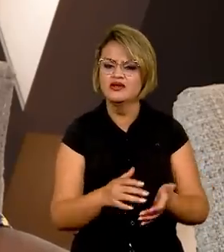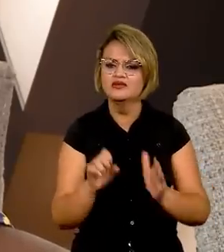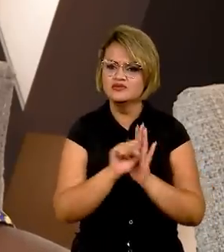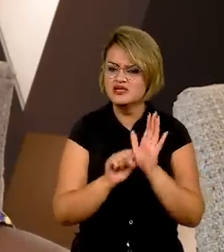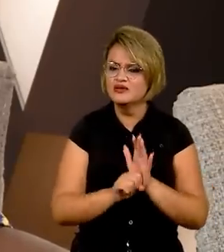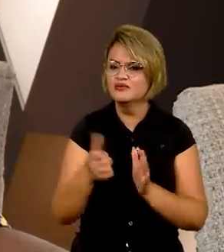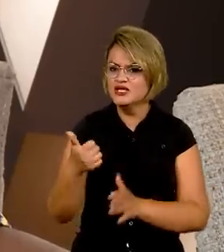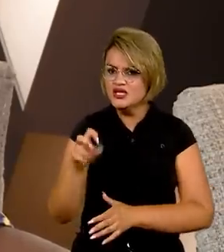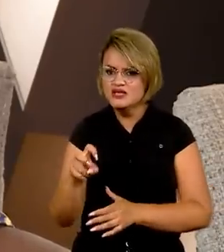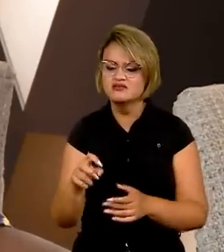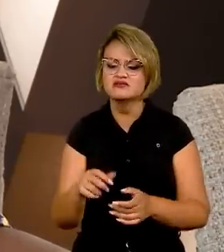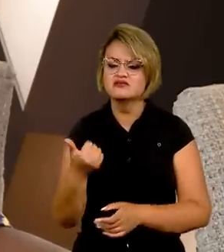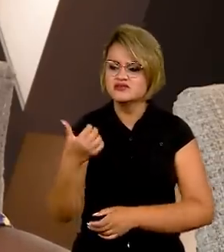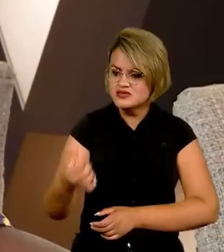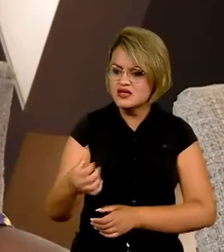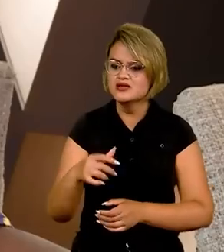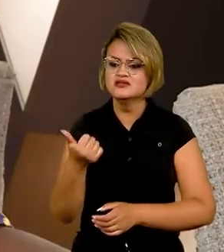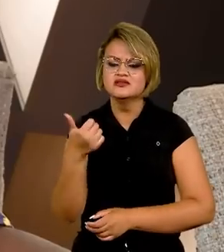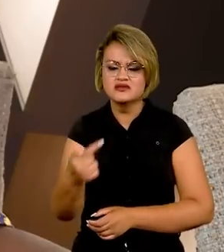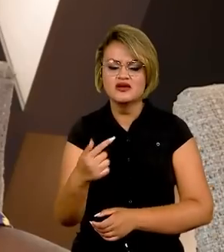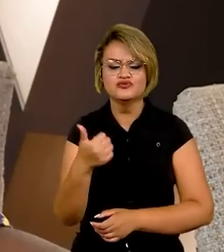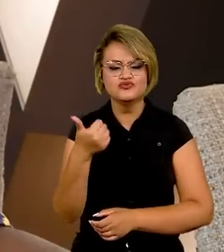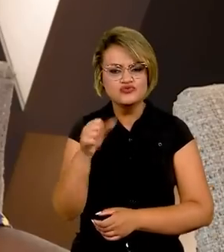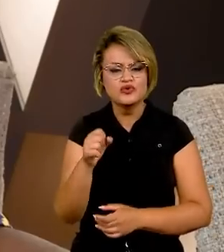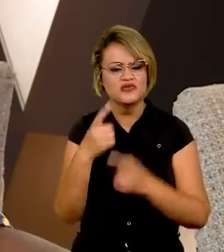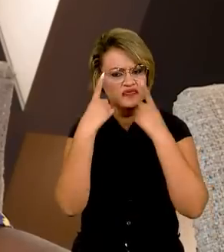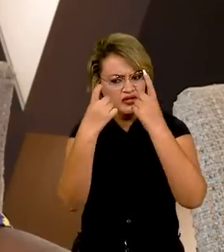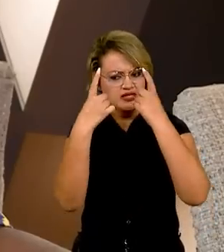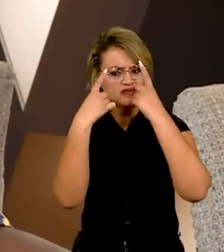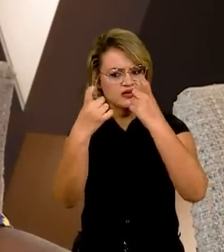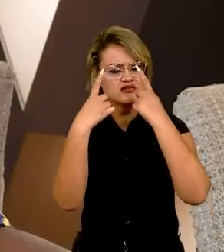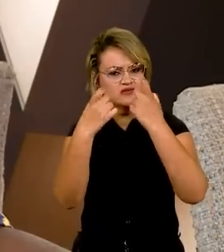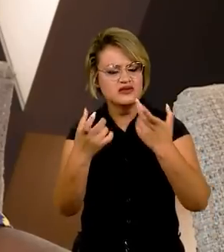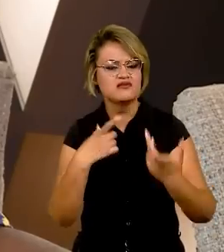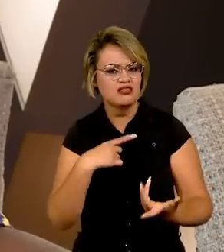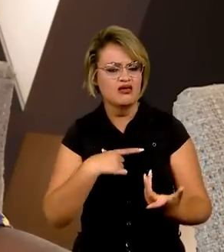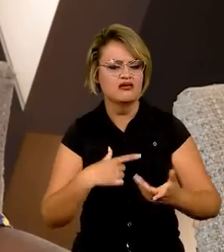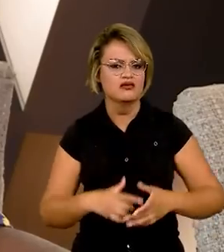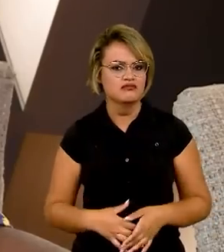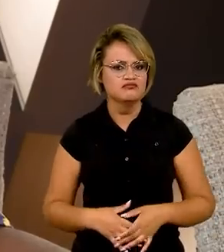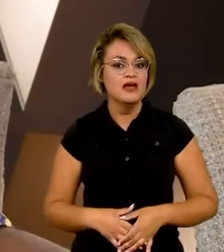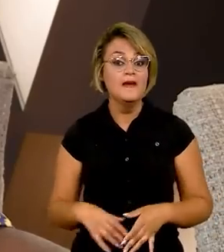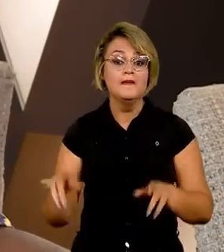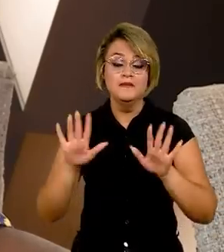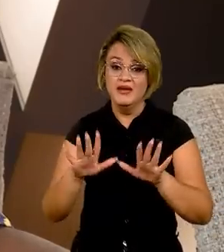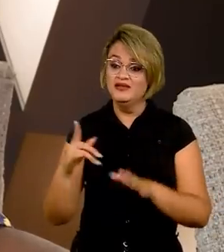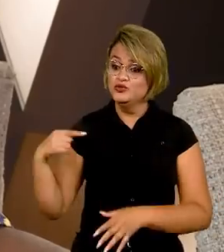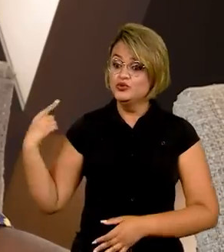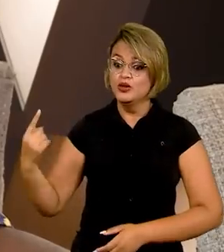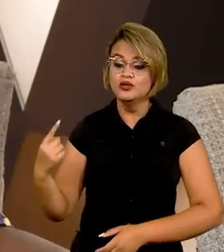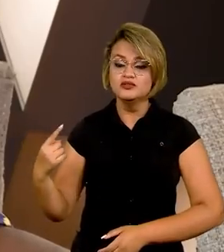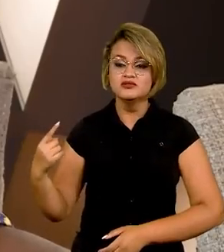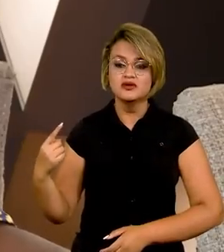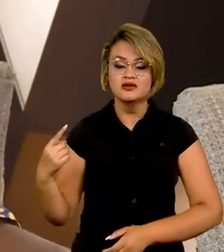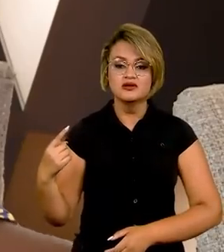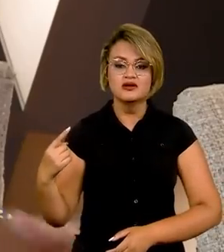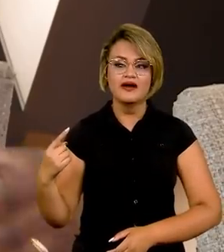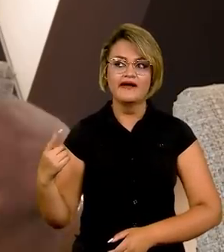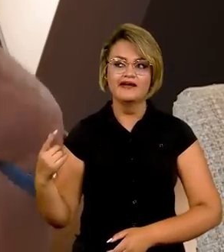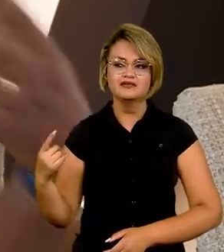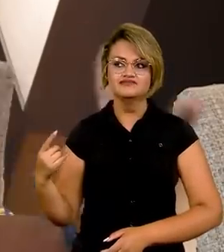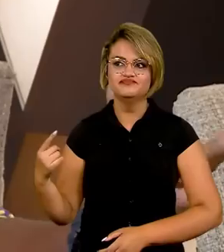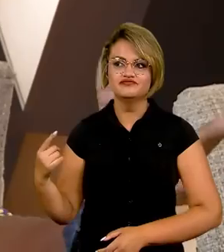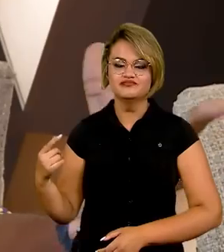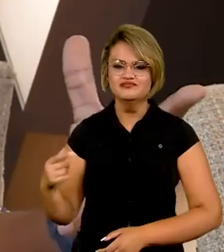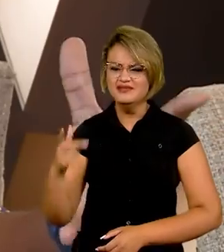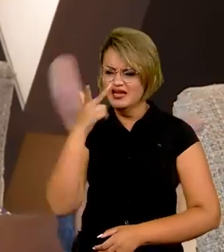XVI, do século XVII, do século XVIII, a mesma violência. Ainda é resultado da mesma violência. Mas nós, digo, aquelas